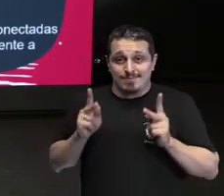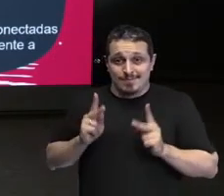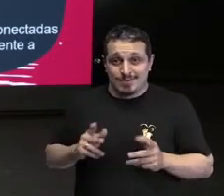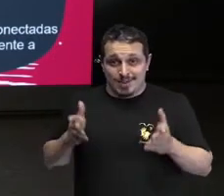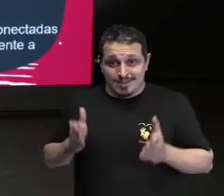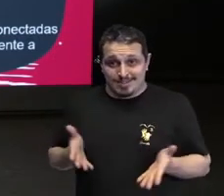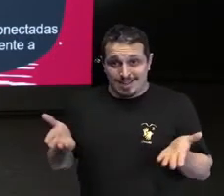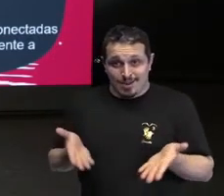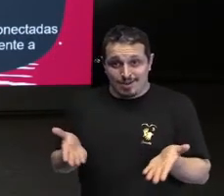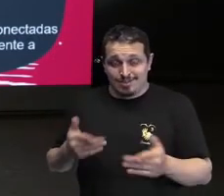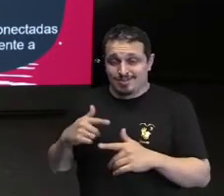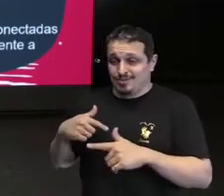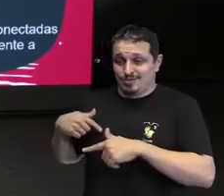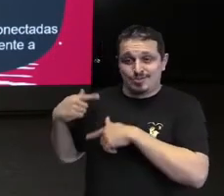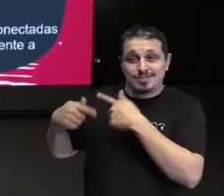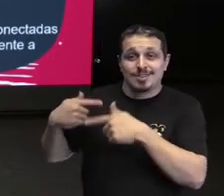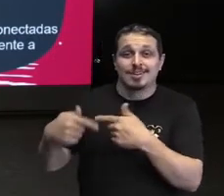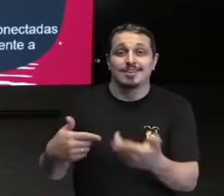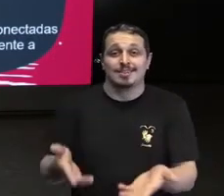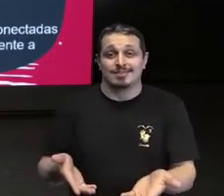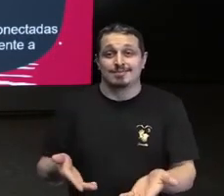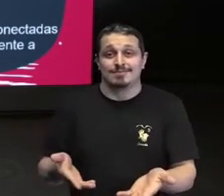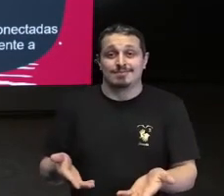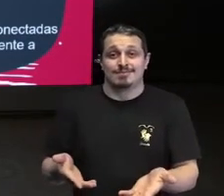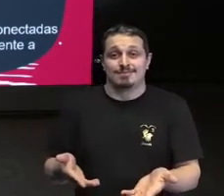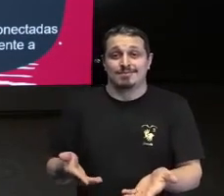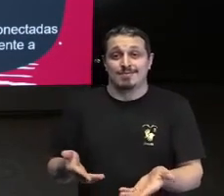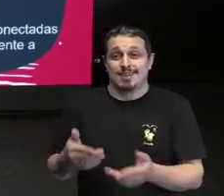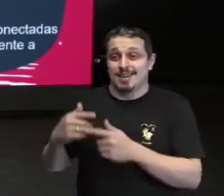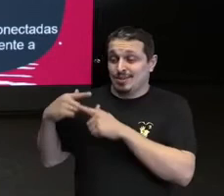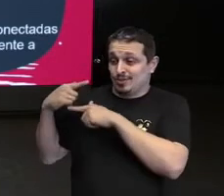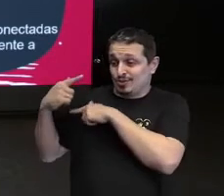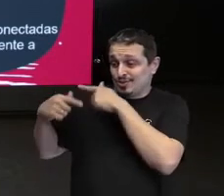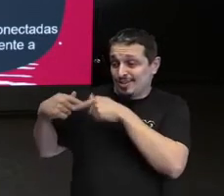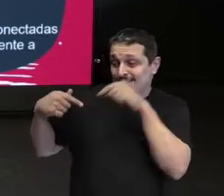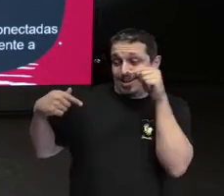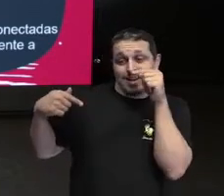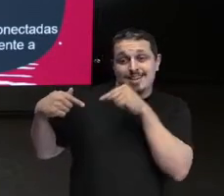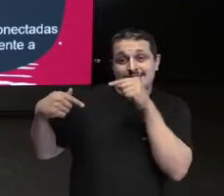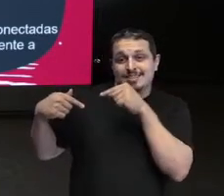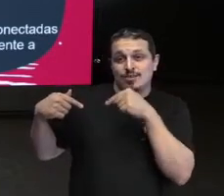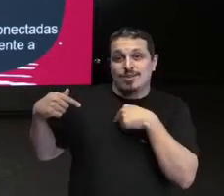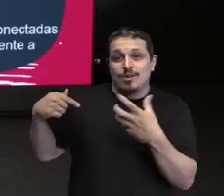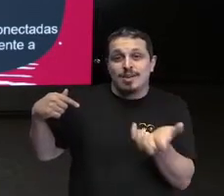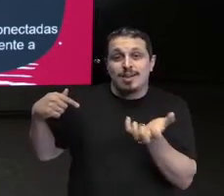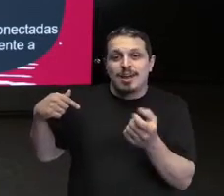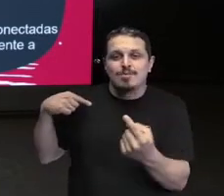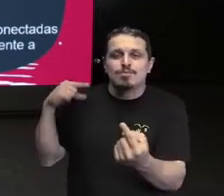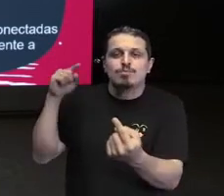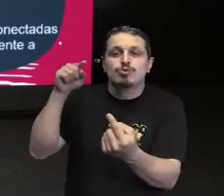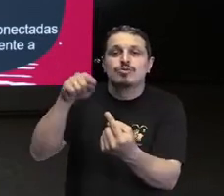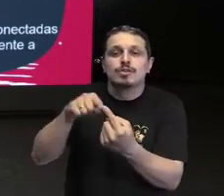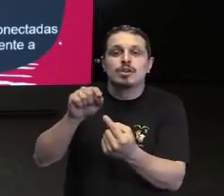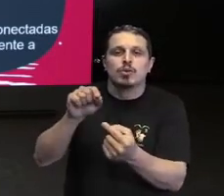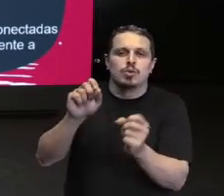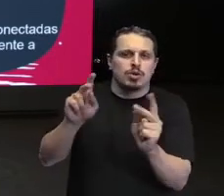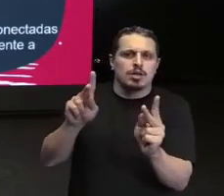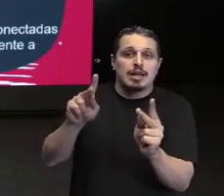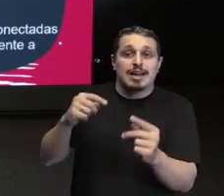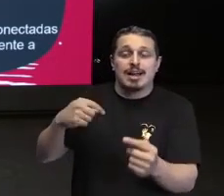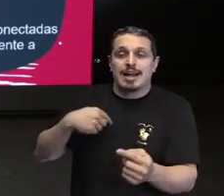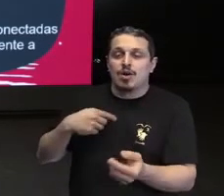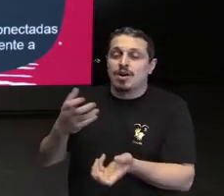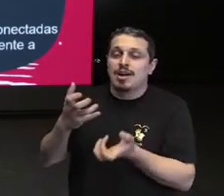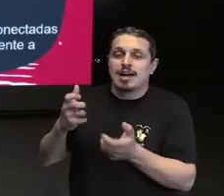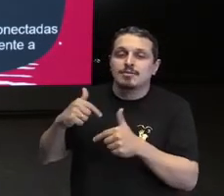agora a gente tem gerações mais novas que estão mais atreladas a propósito no emprego e você não vai conseguir encontrar